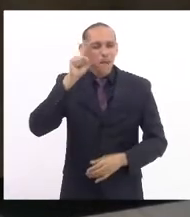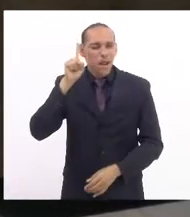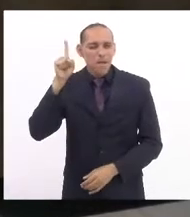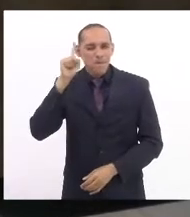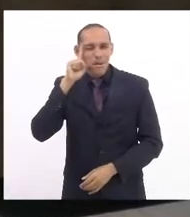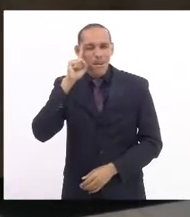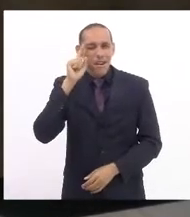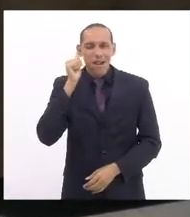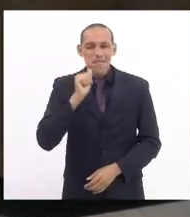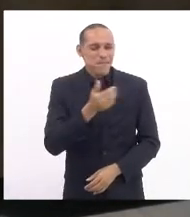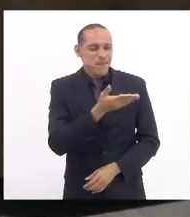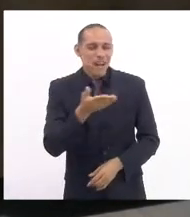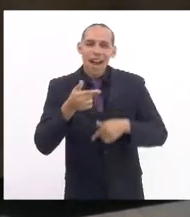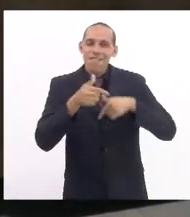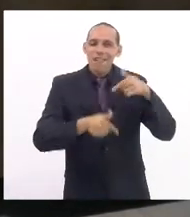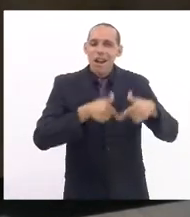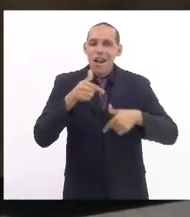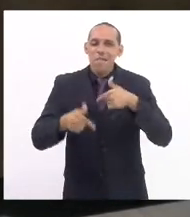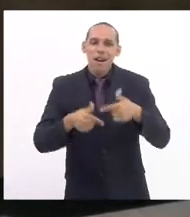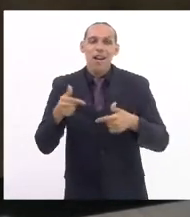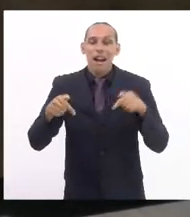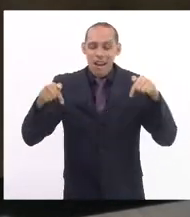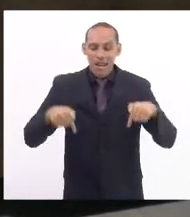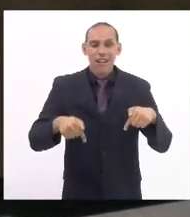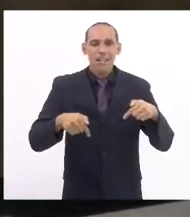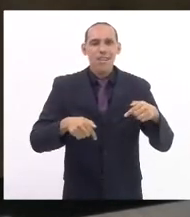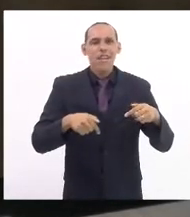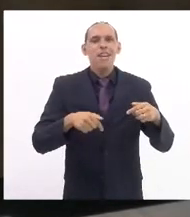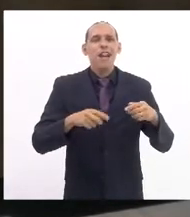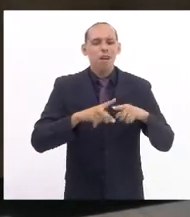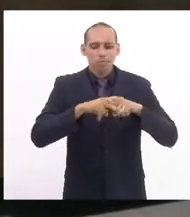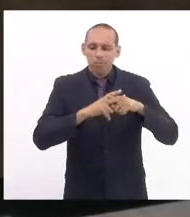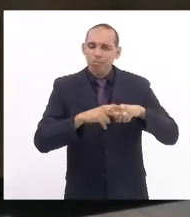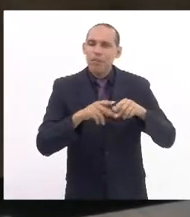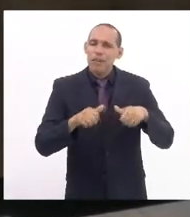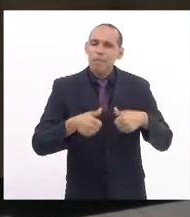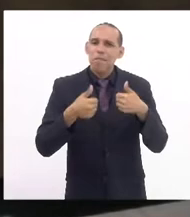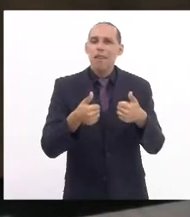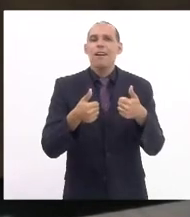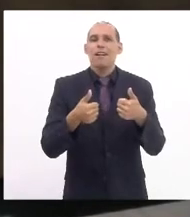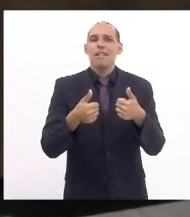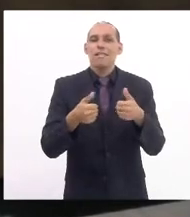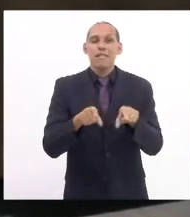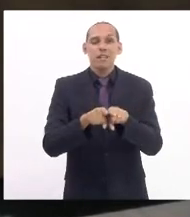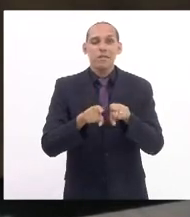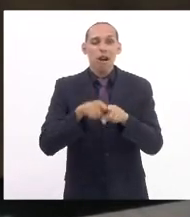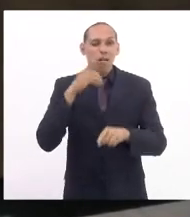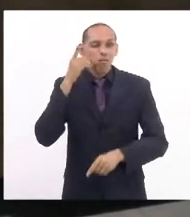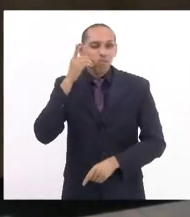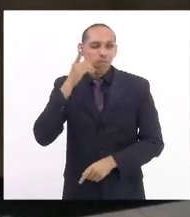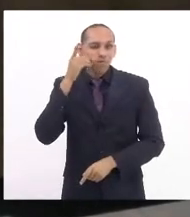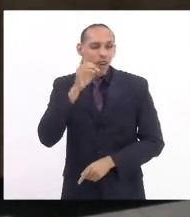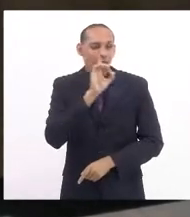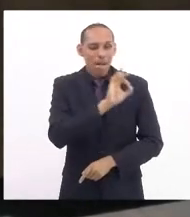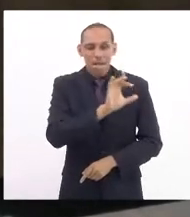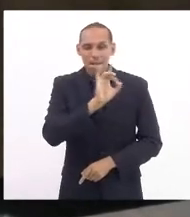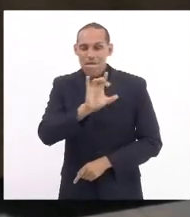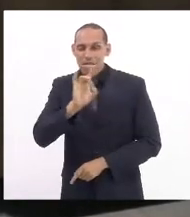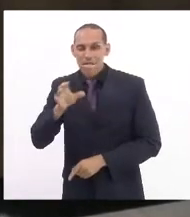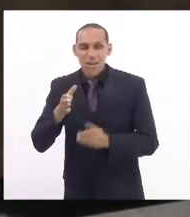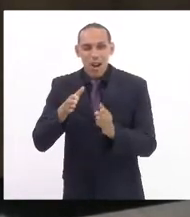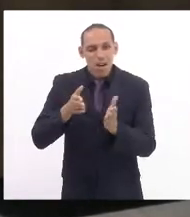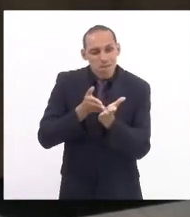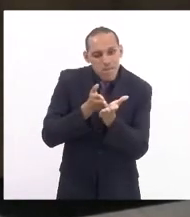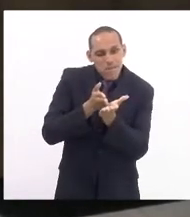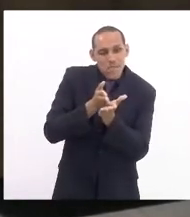incansavelmente para que a casa funcione, as deputadas cada uma com a sua trajetória